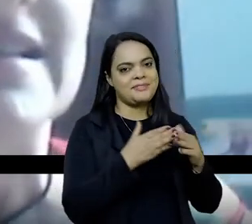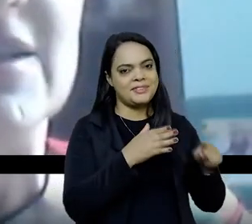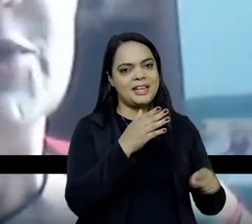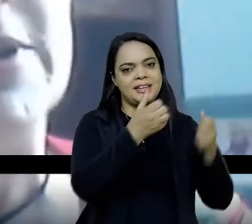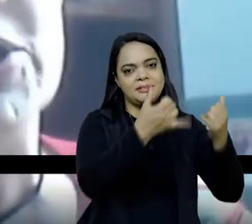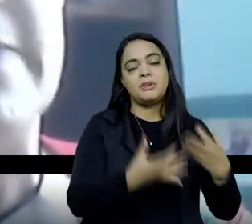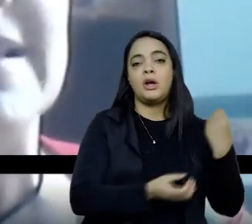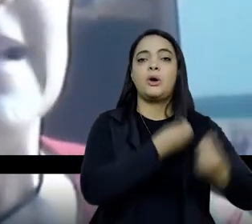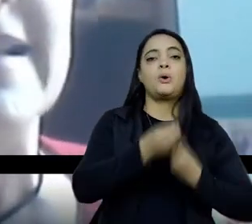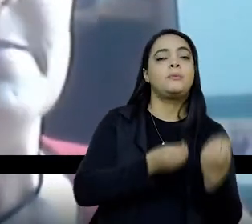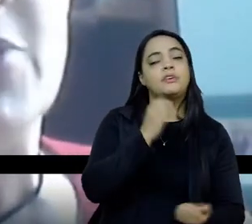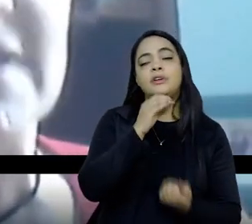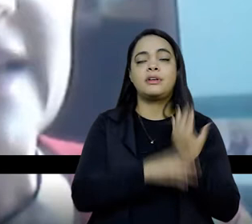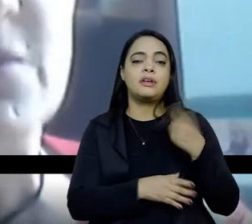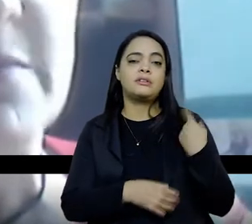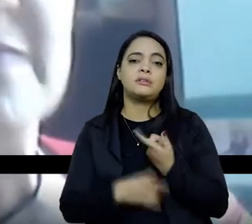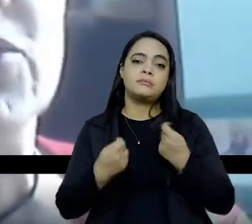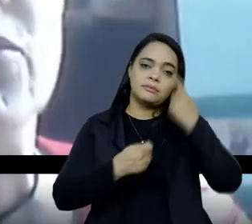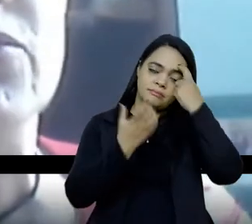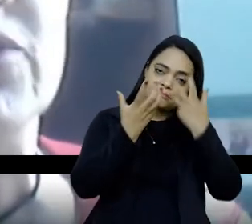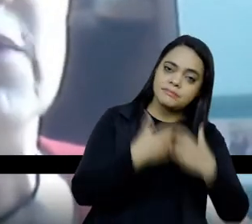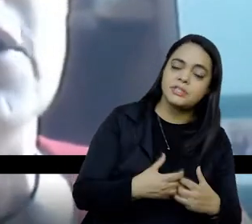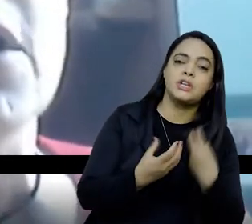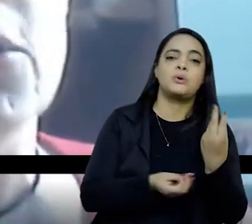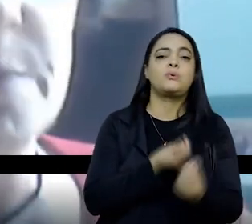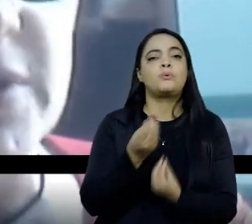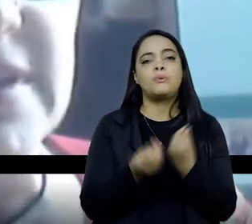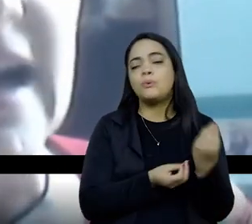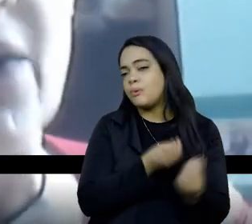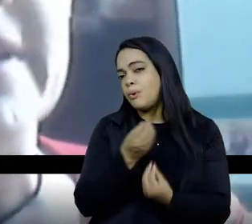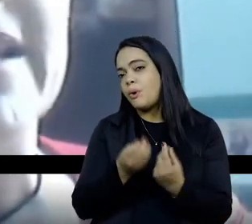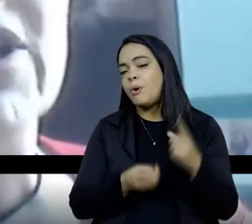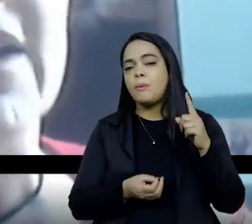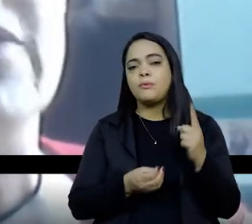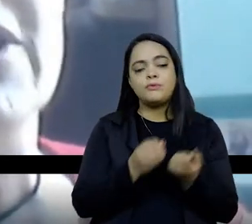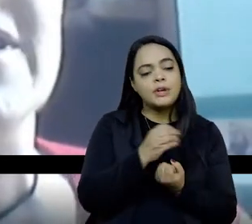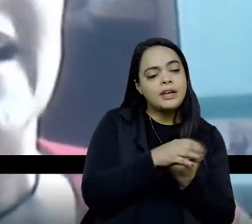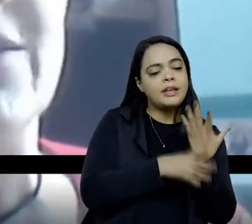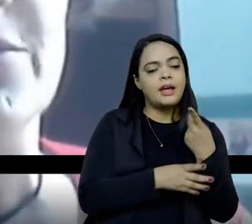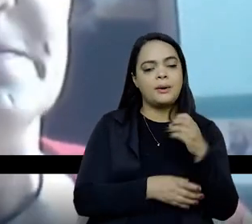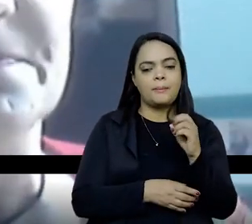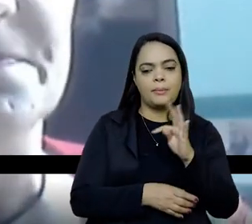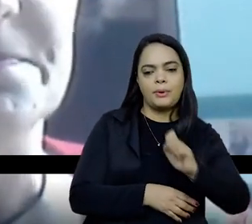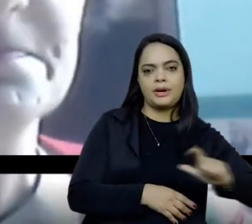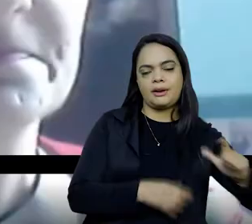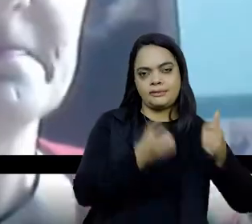que é interessante para a gente pensar esse processo mesmo de construção do portal e deixar isso registrado.